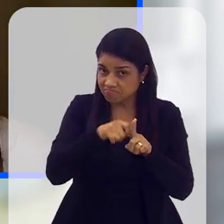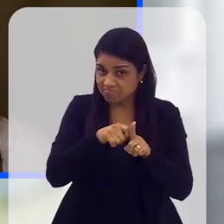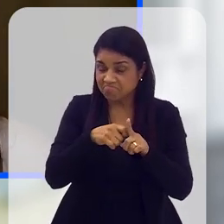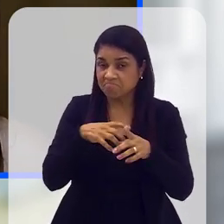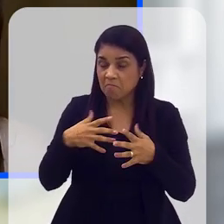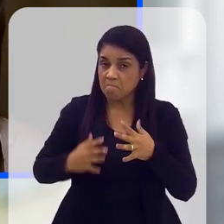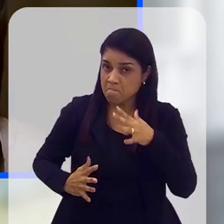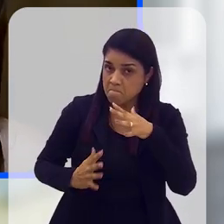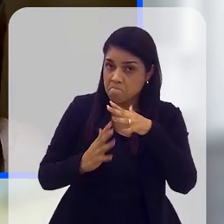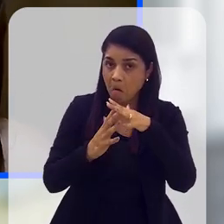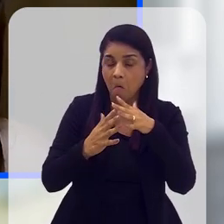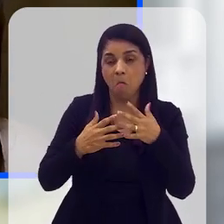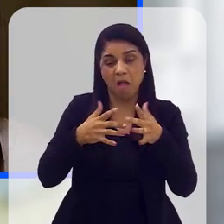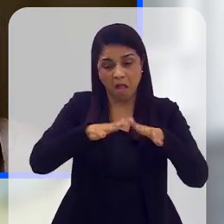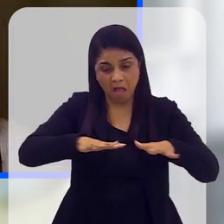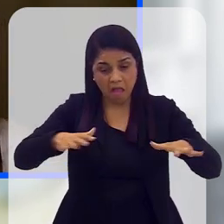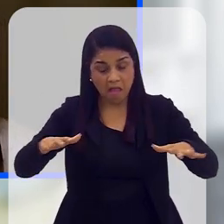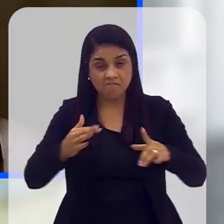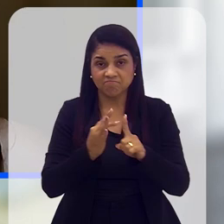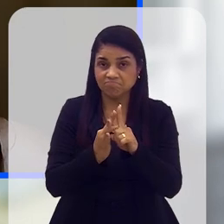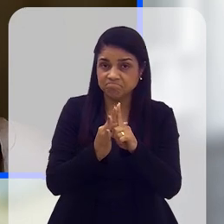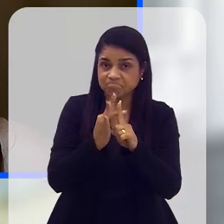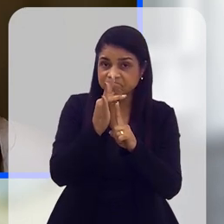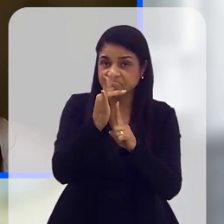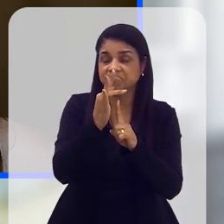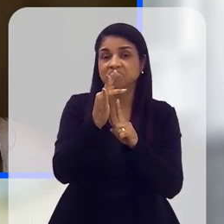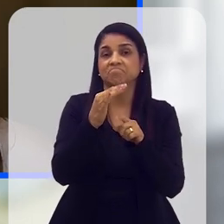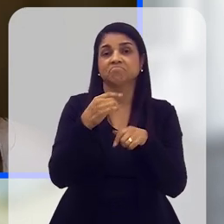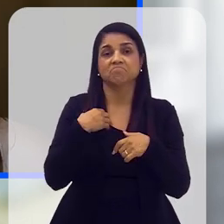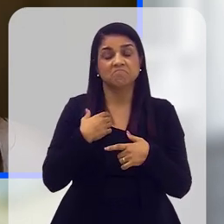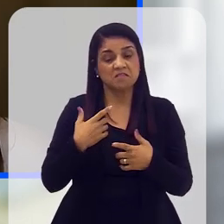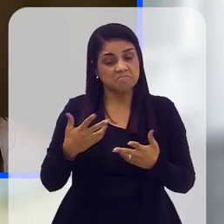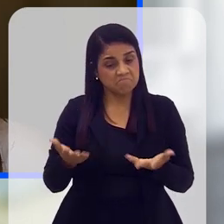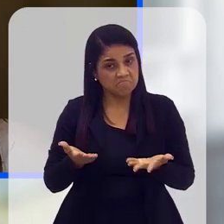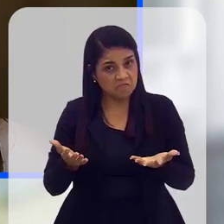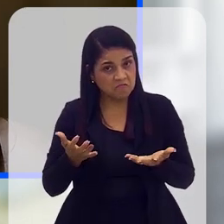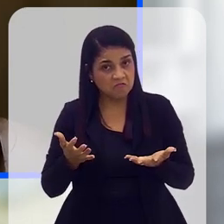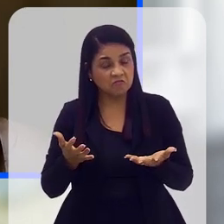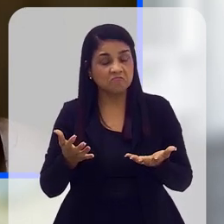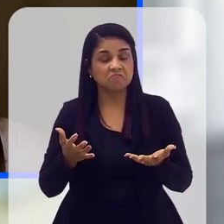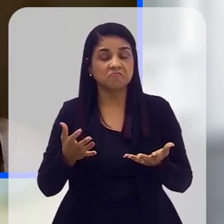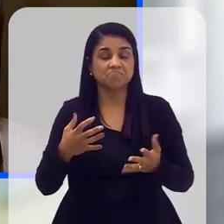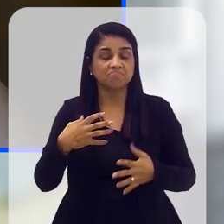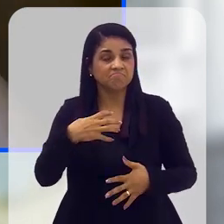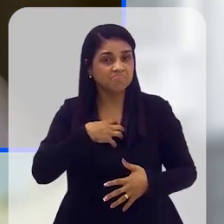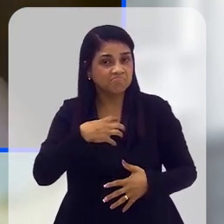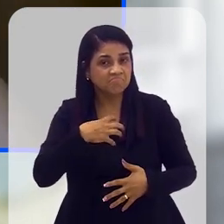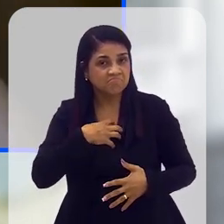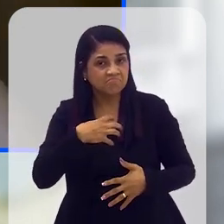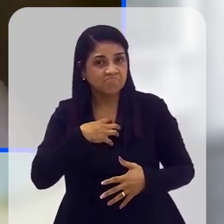ano, aquecimento do oceano. Então, assim, nós estamos realmente presenciando hoje